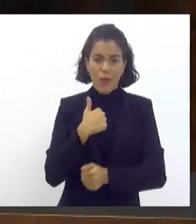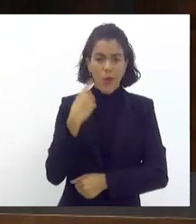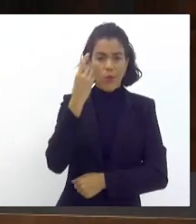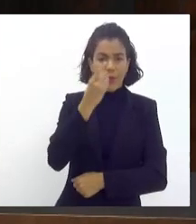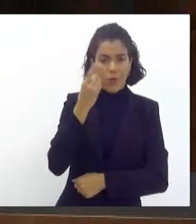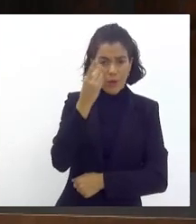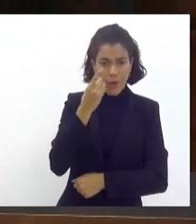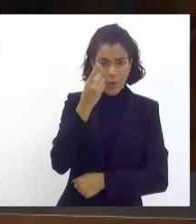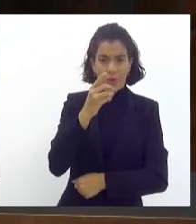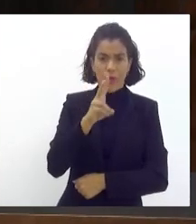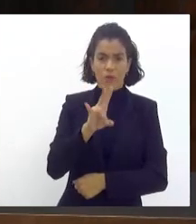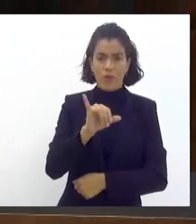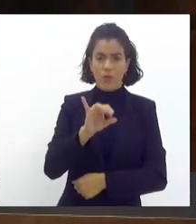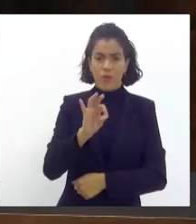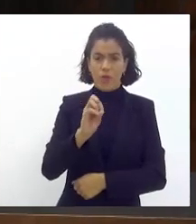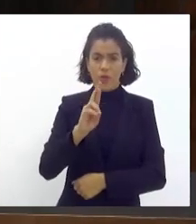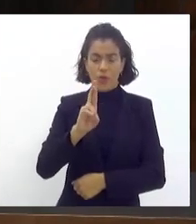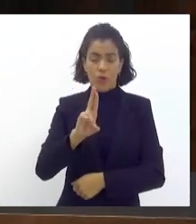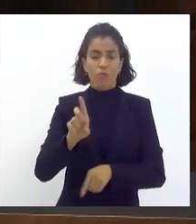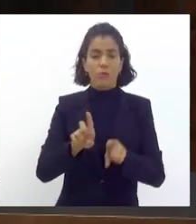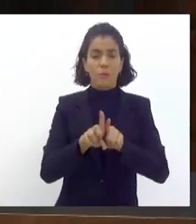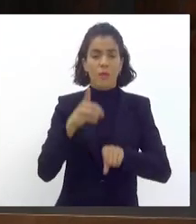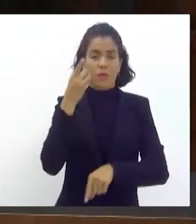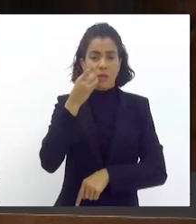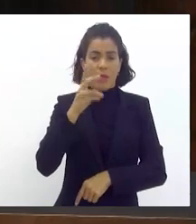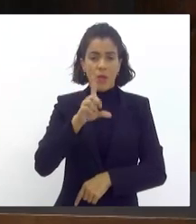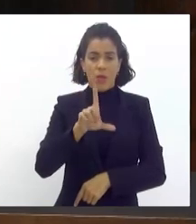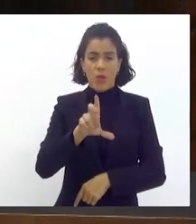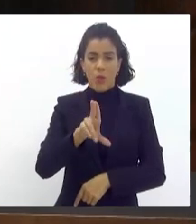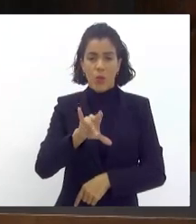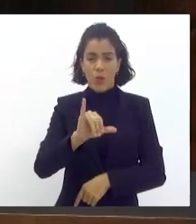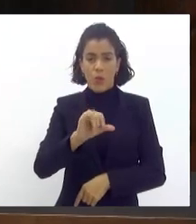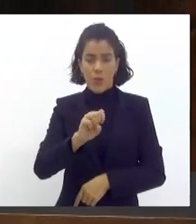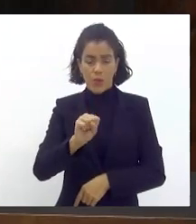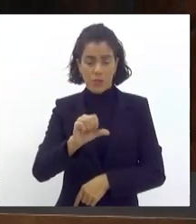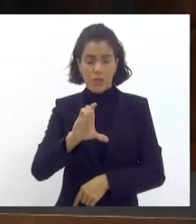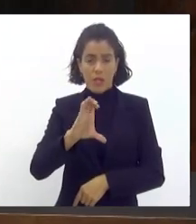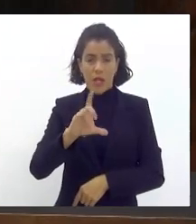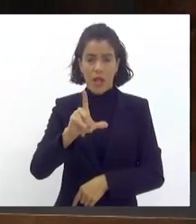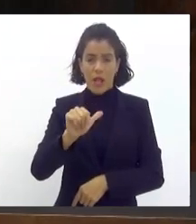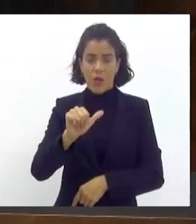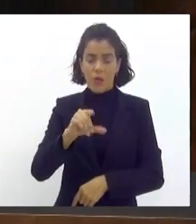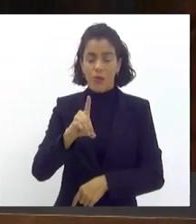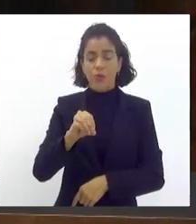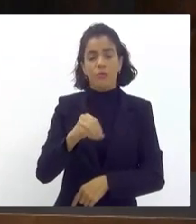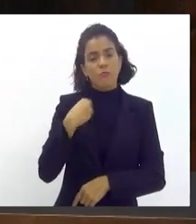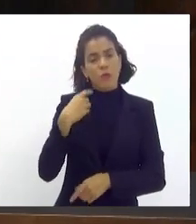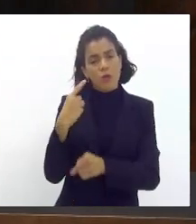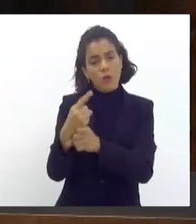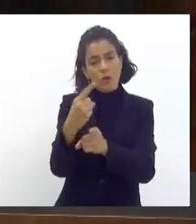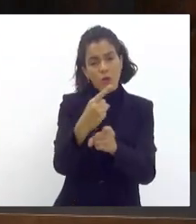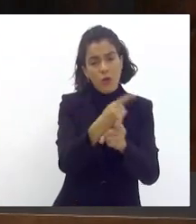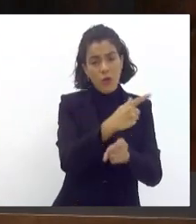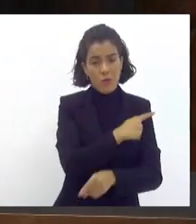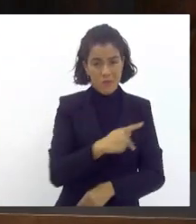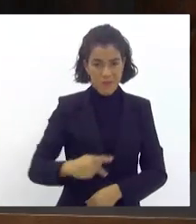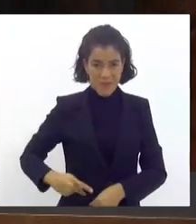deputado Vitor Júnior, deputado Luiz Cláudio, depois encontramos com alguns presidentes de escola,